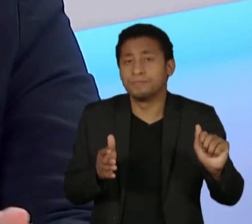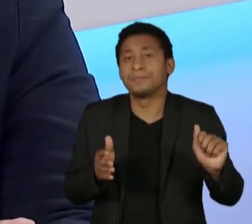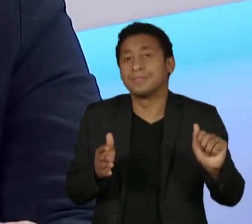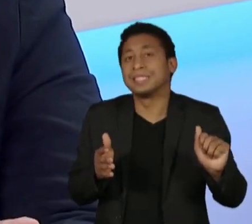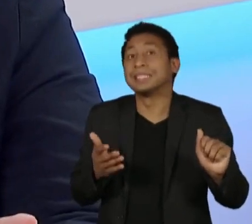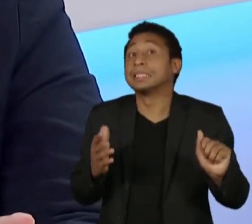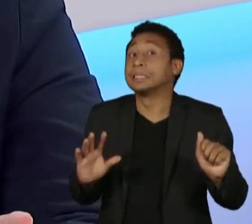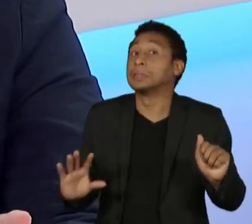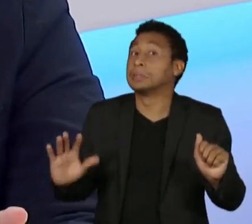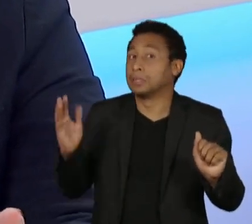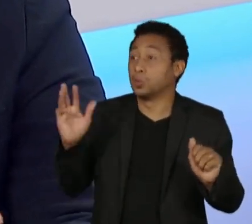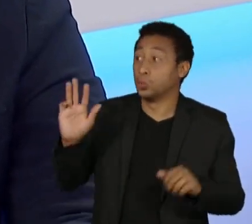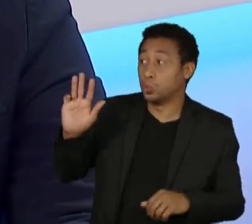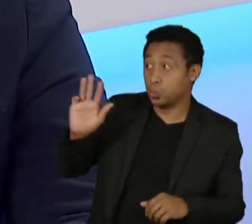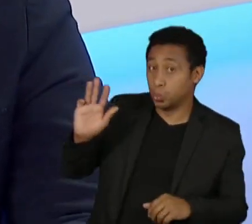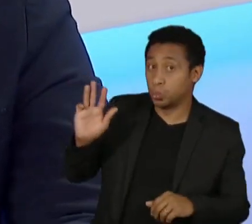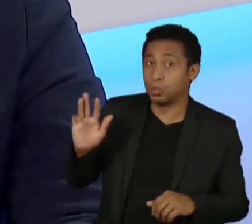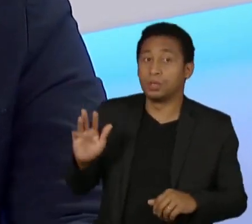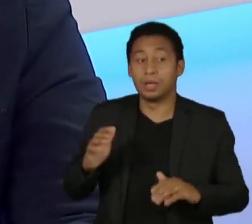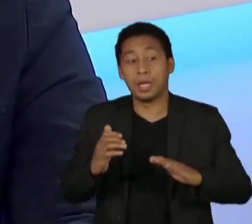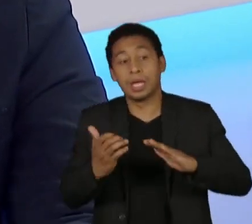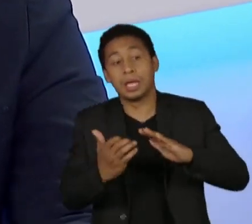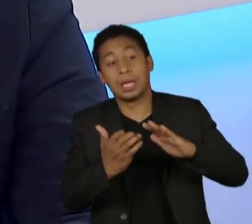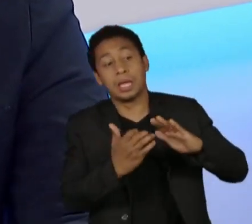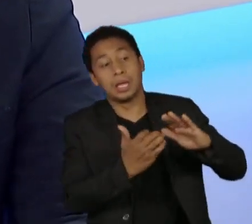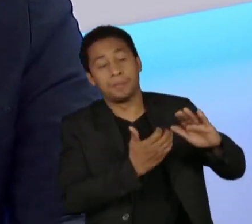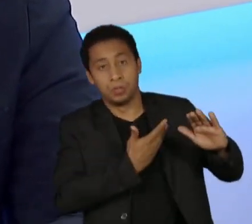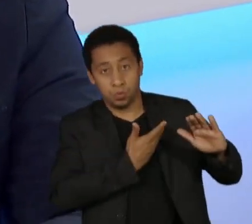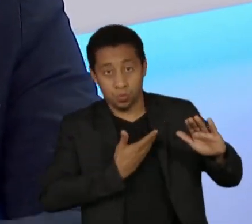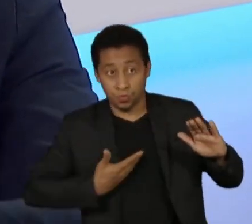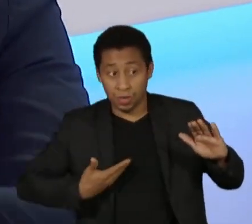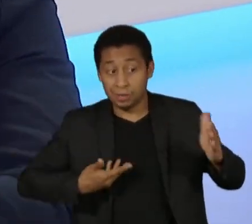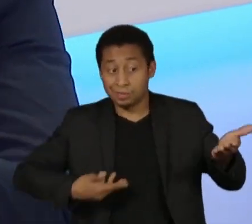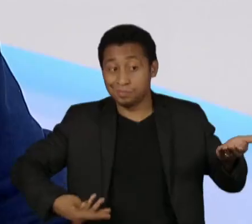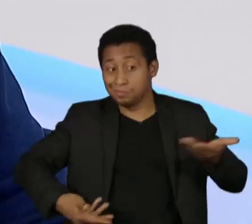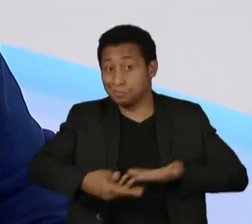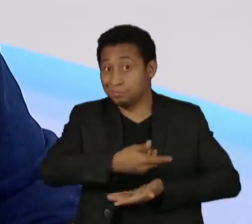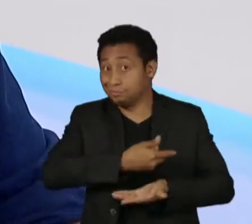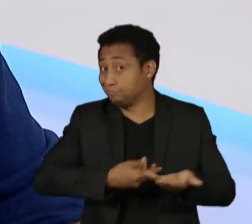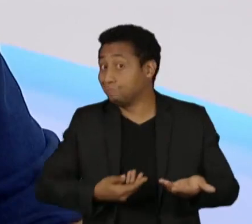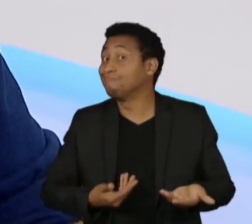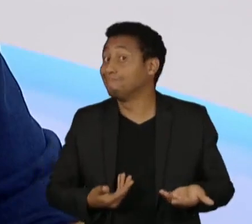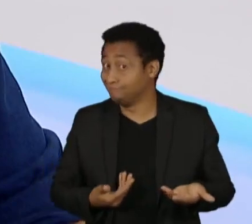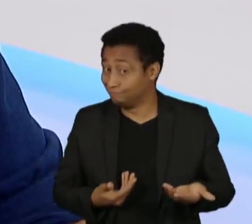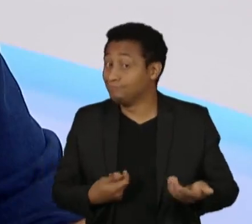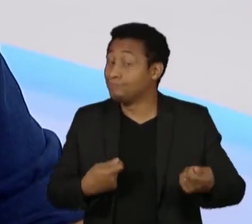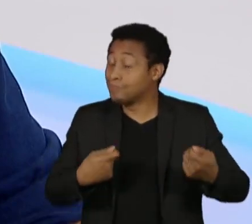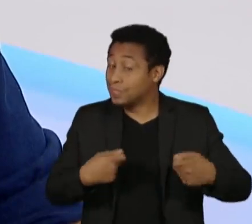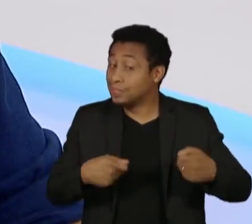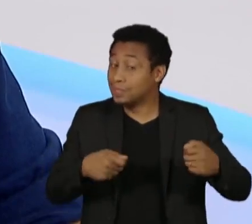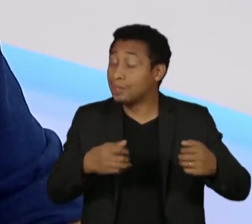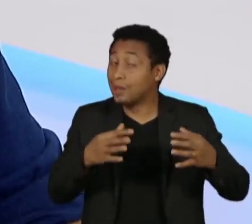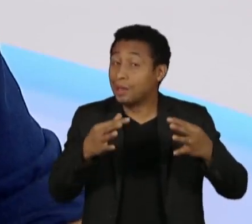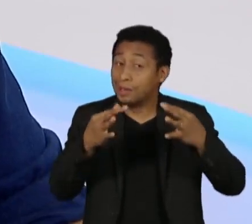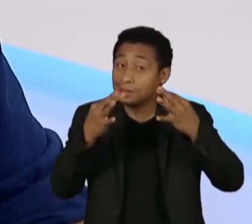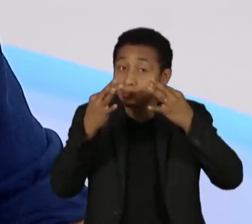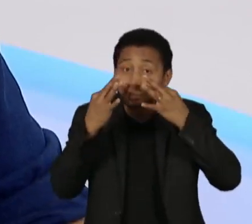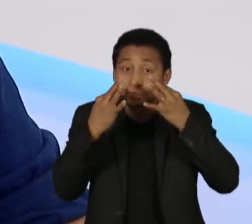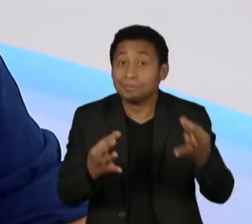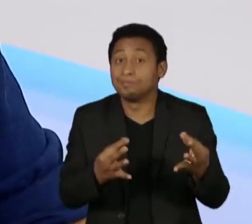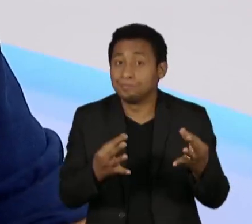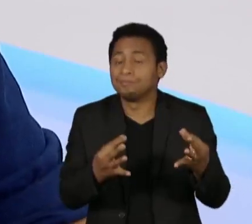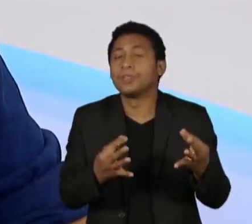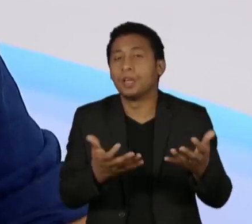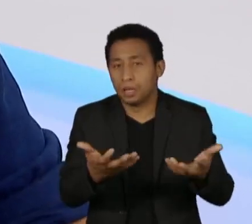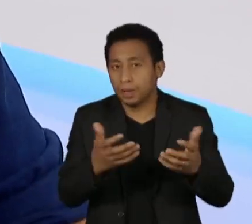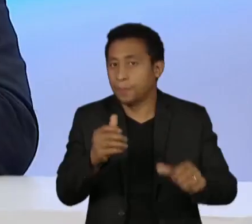com as estatais. A gente tem, por um lado, uma tentativa de travar, por exemplo, o novo